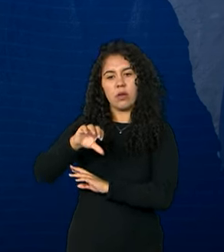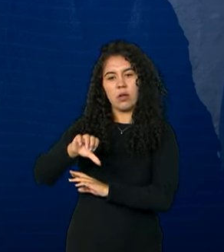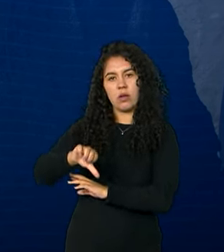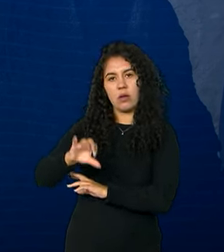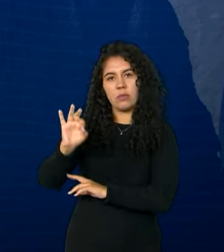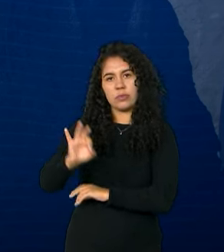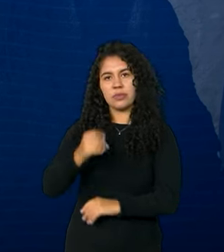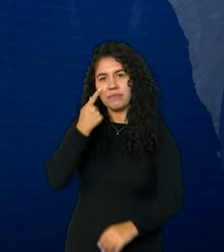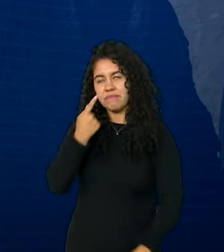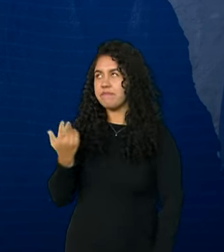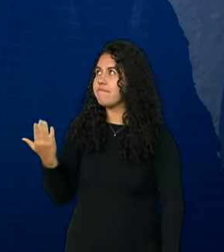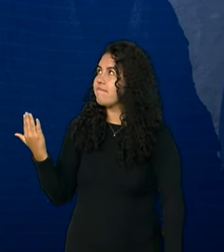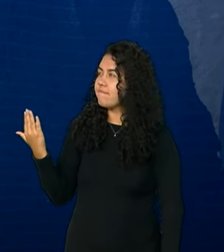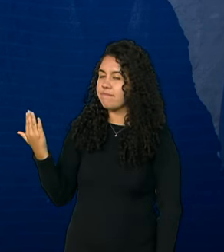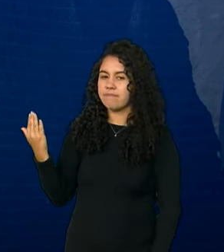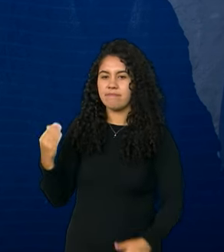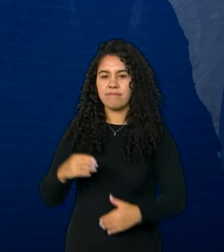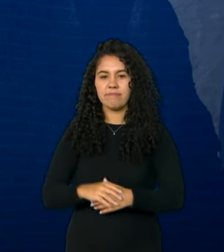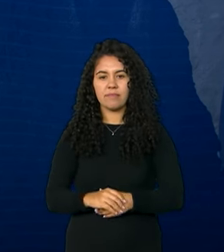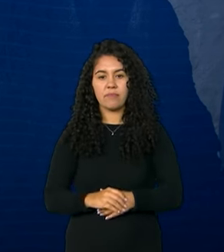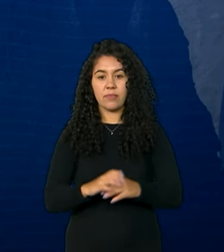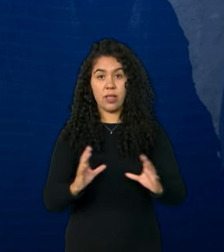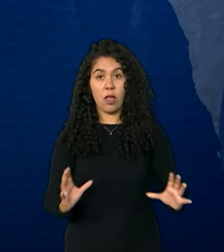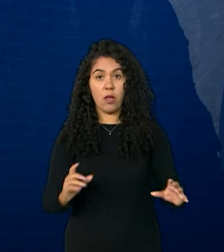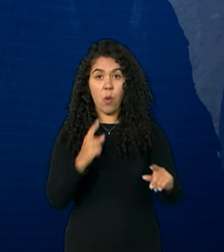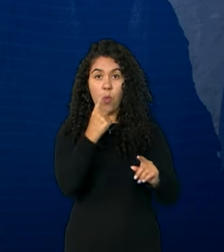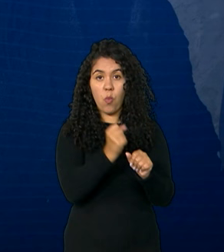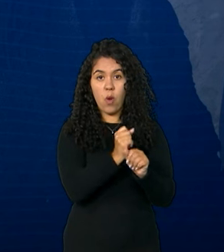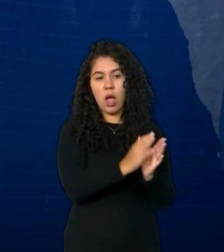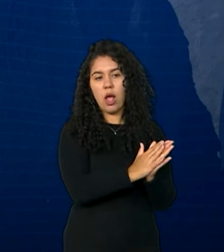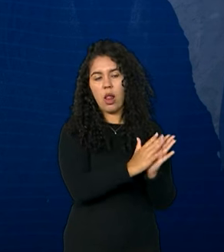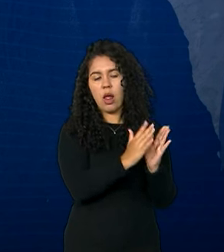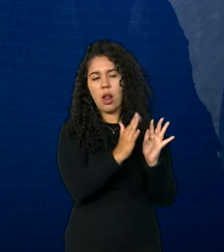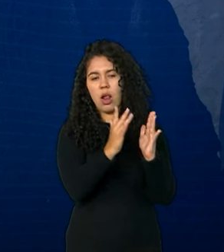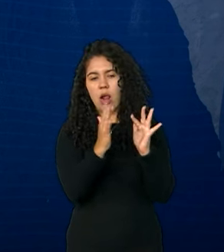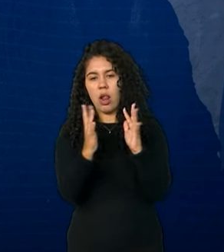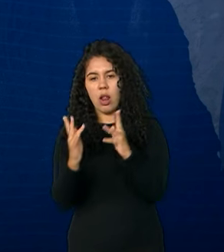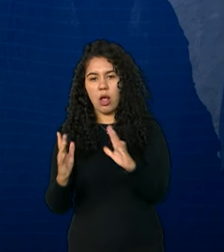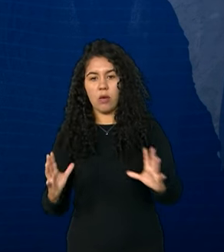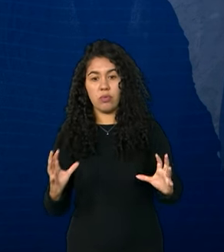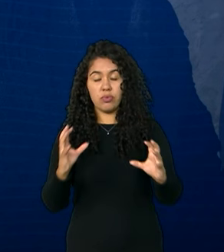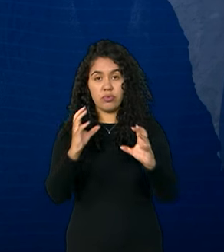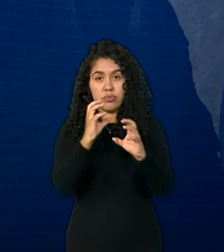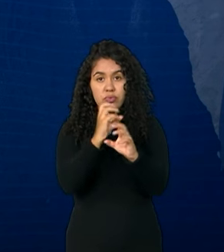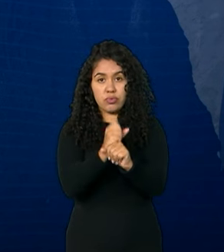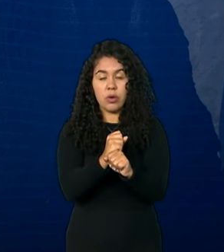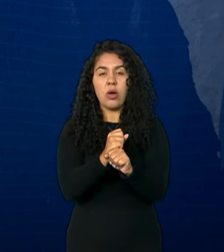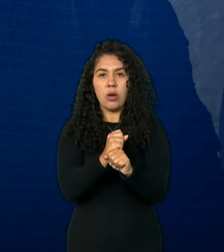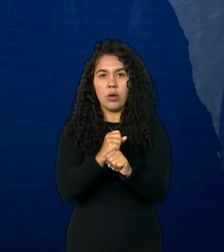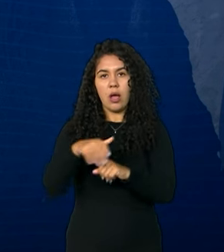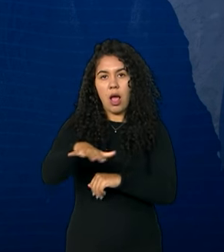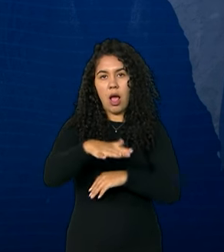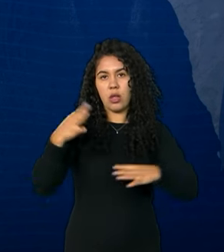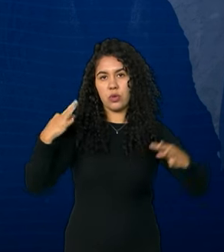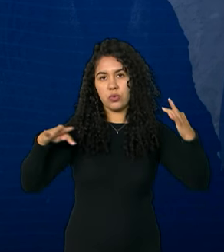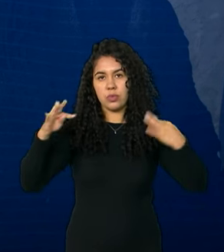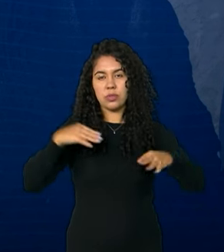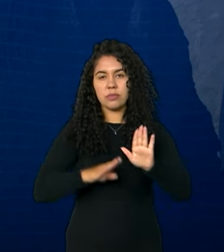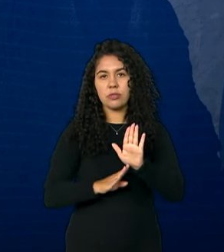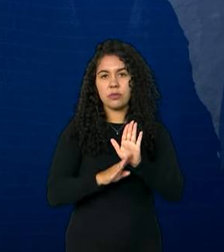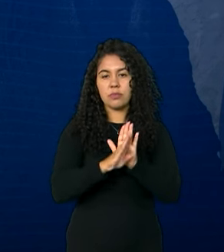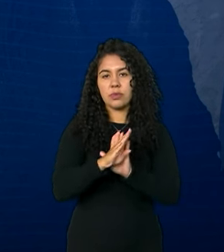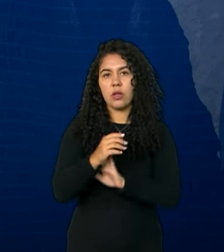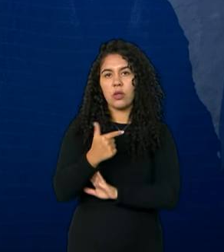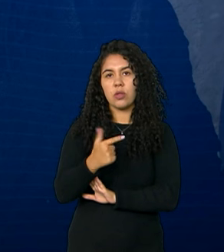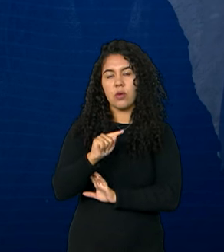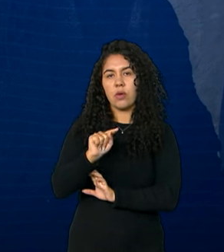,9%. No acumulado do ano, o segmento turístico registra um aumento de 2